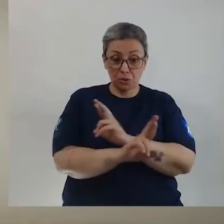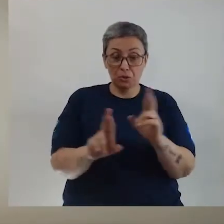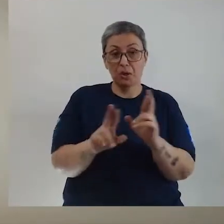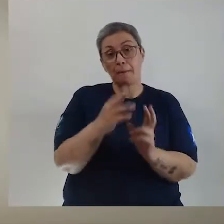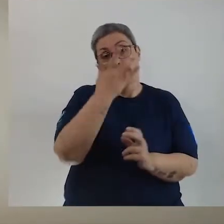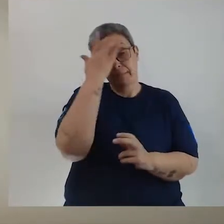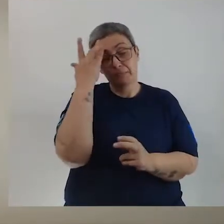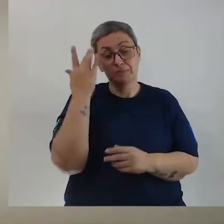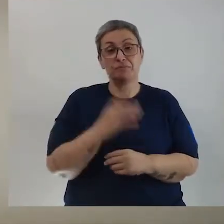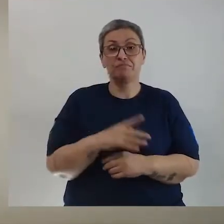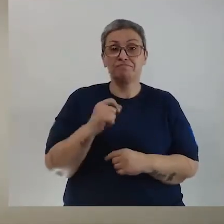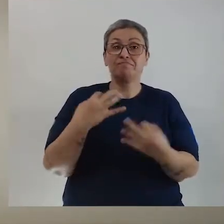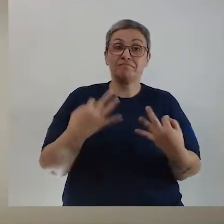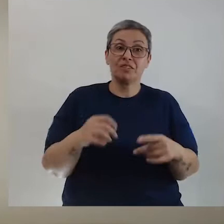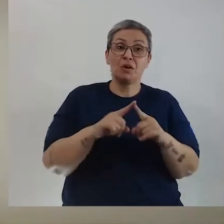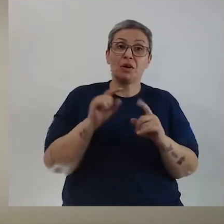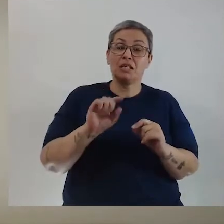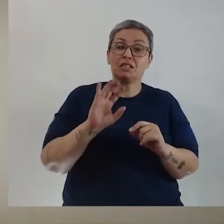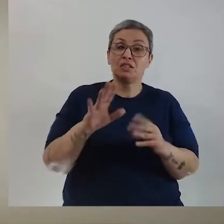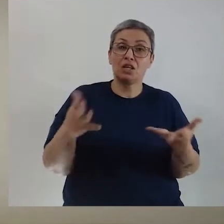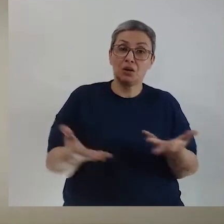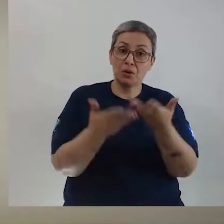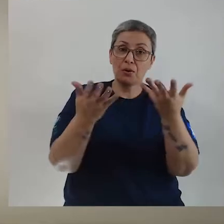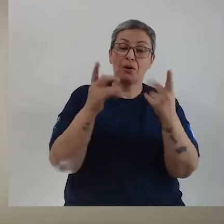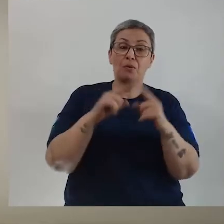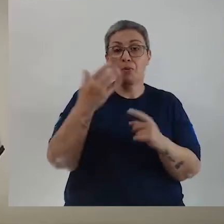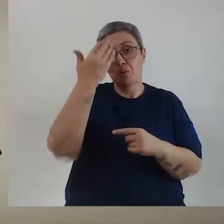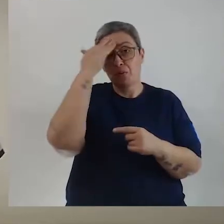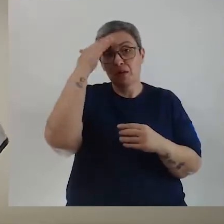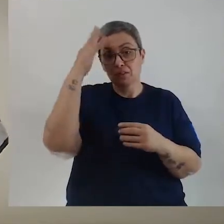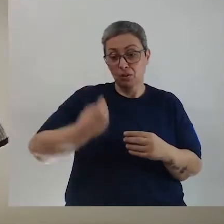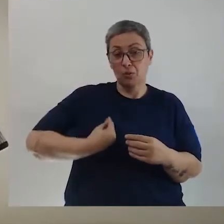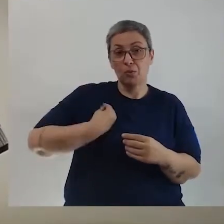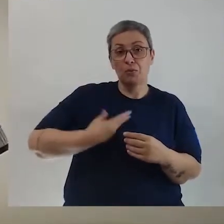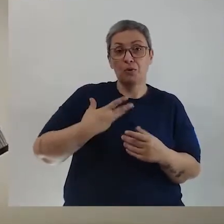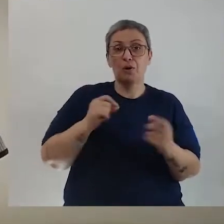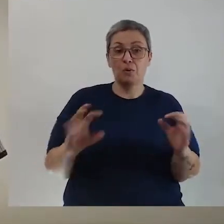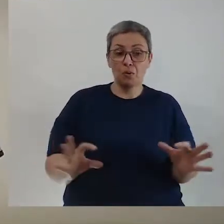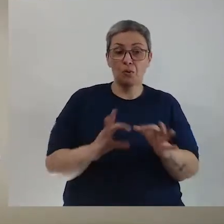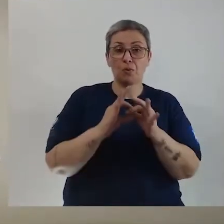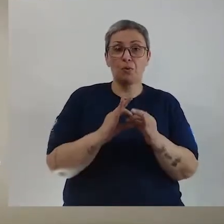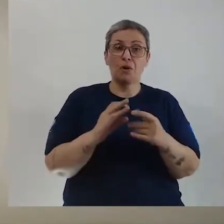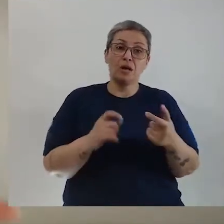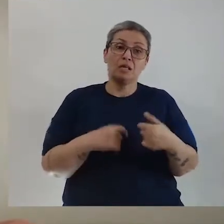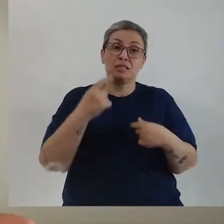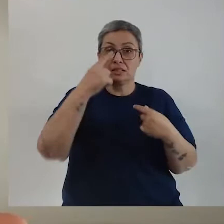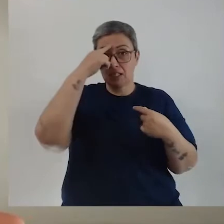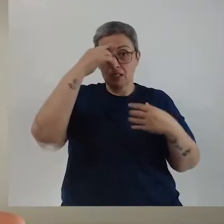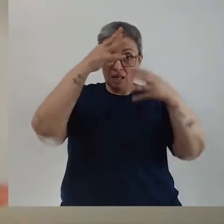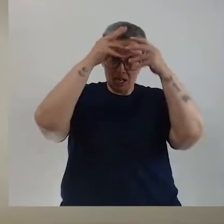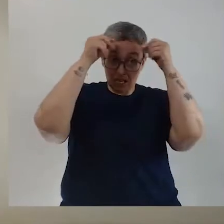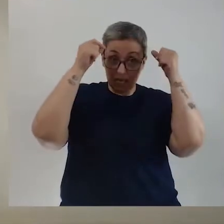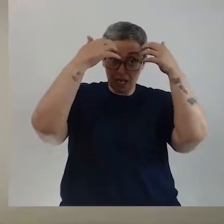a interação entre as pessoas. Uma vez que proporciona uma melhor compreensão da vida, unindo a nossa razão